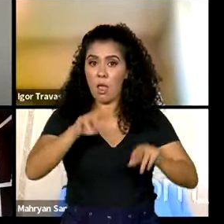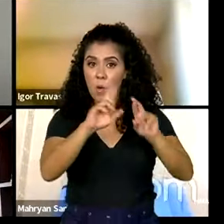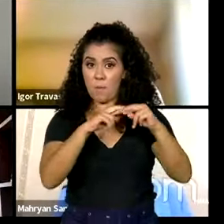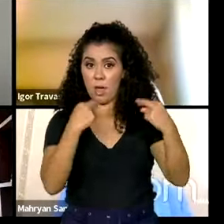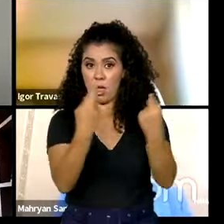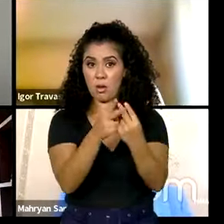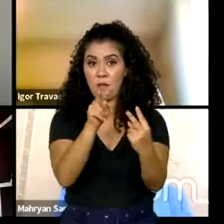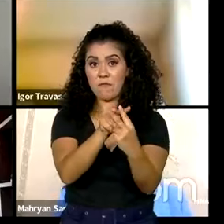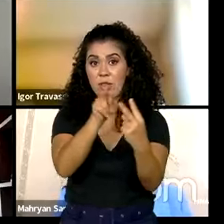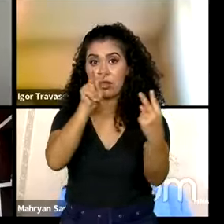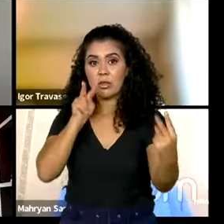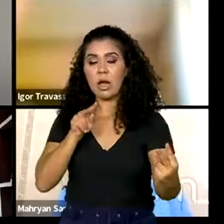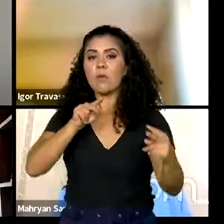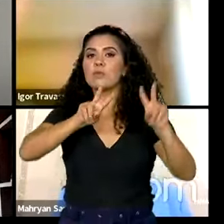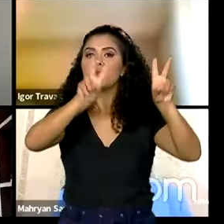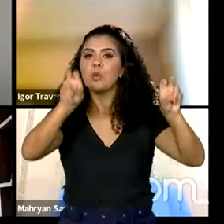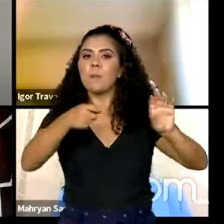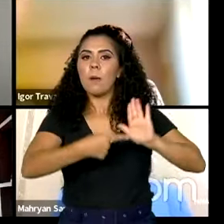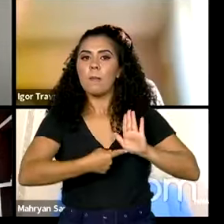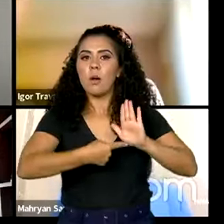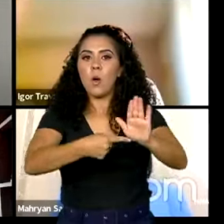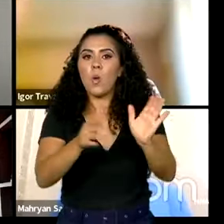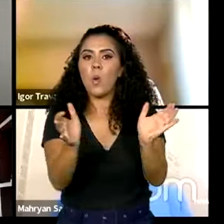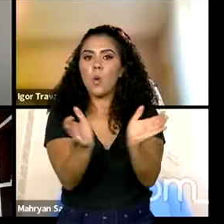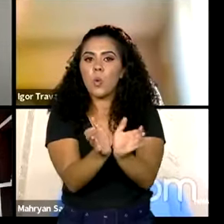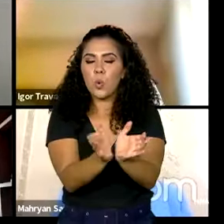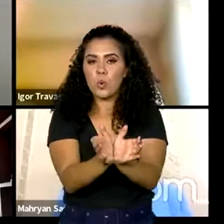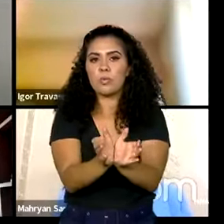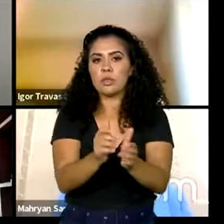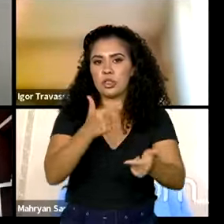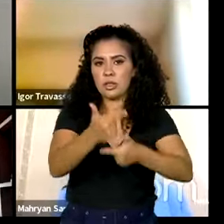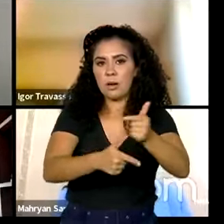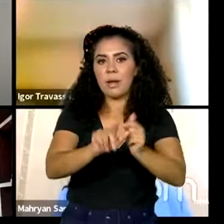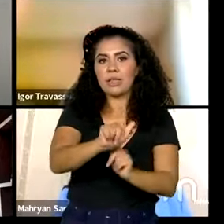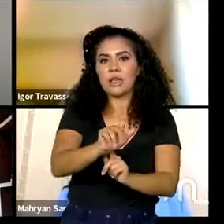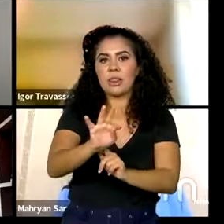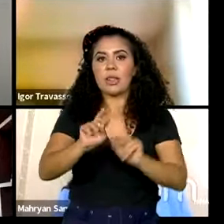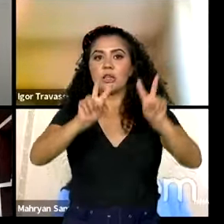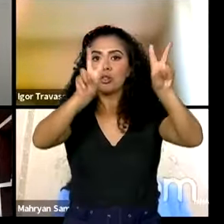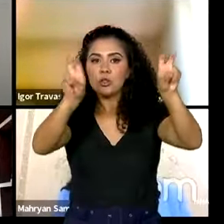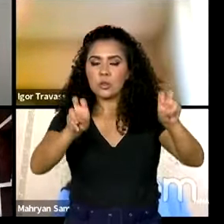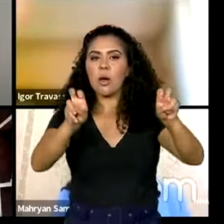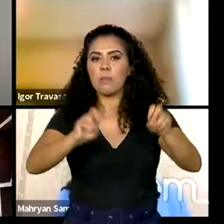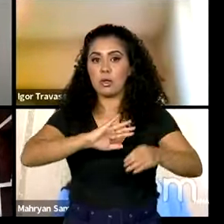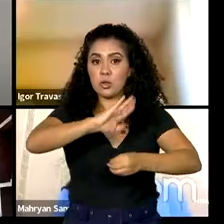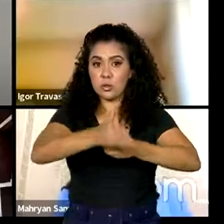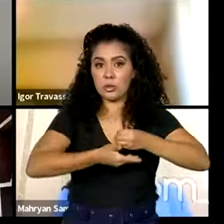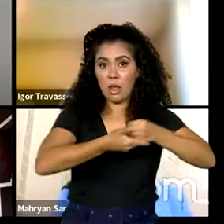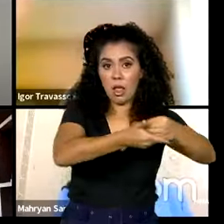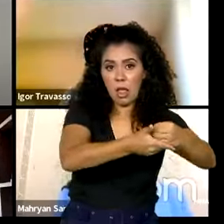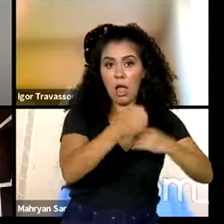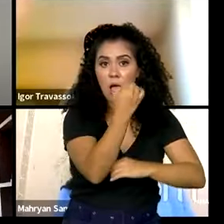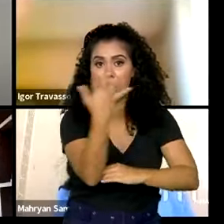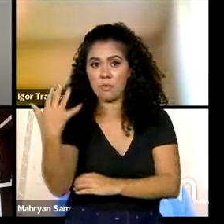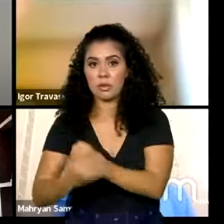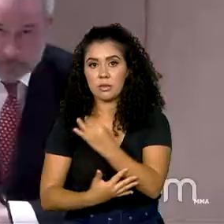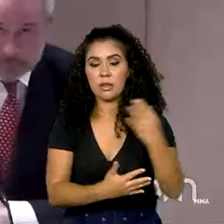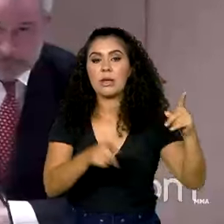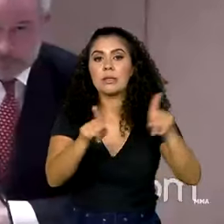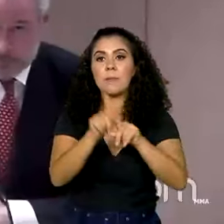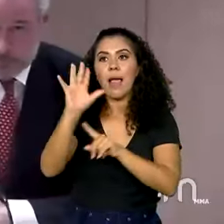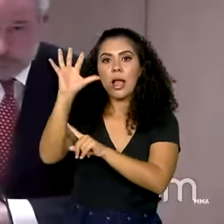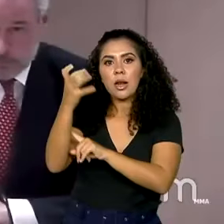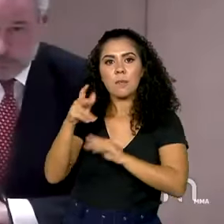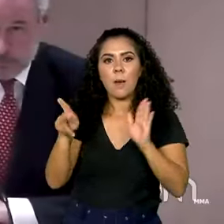virtual para a apresentação do grupo de trabalho sobre sustentabilidade ambiental e climática do G20.